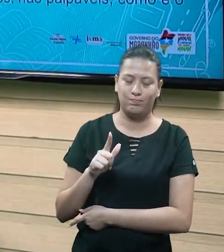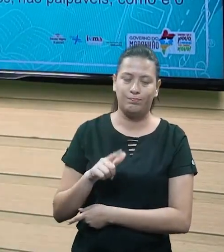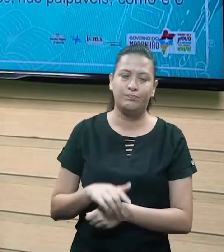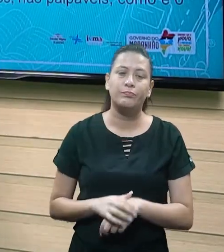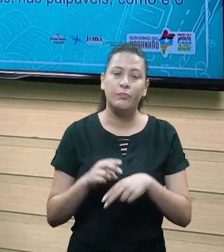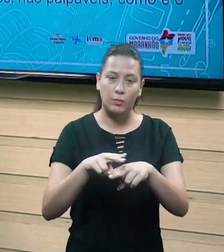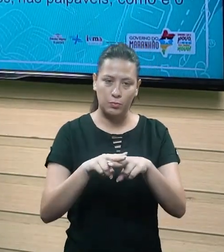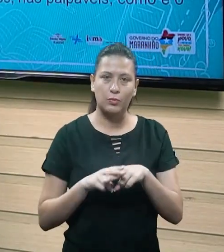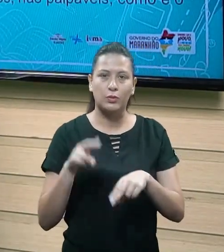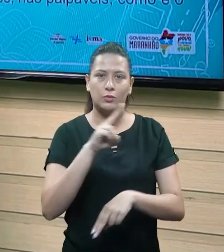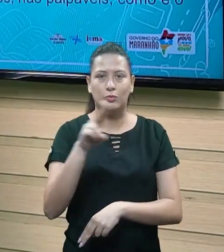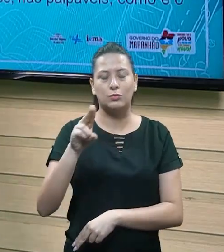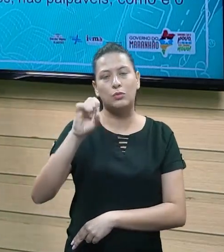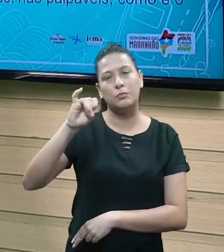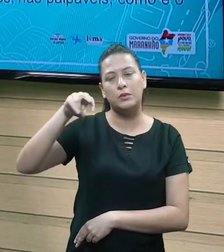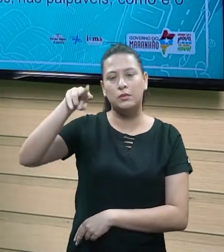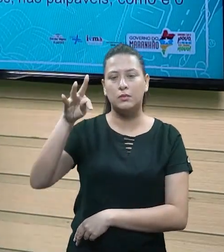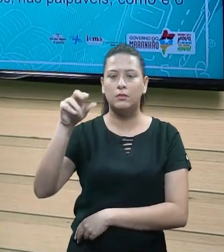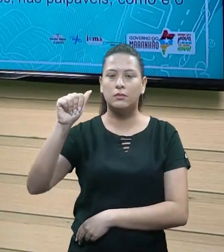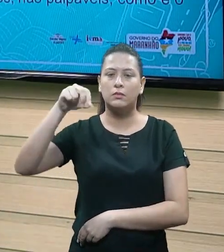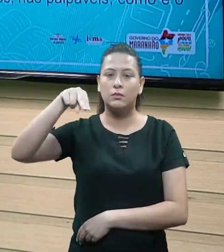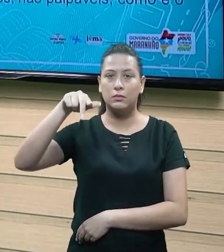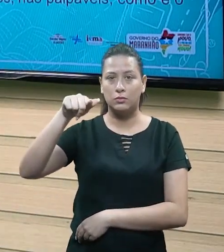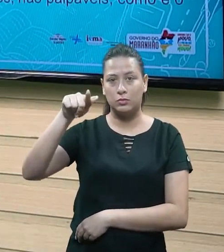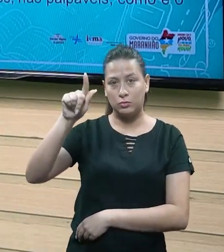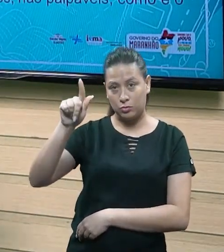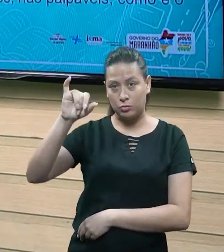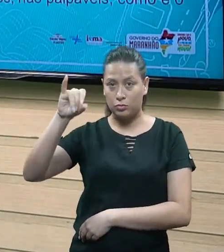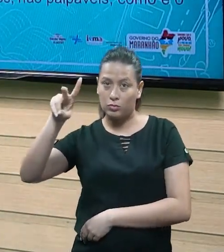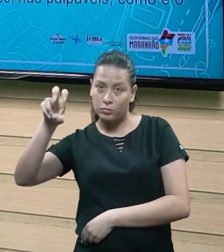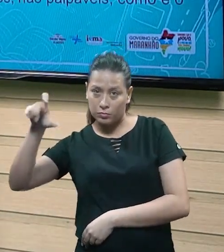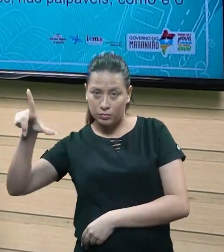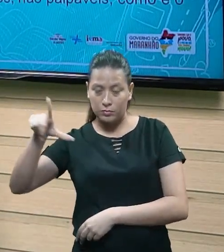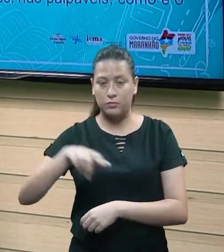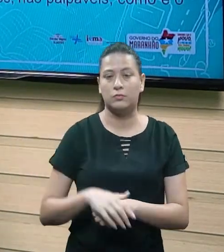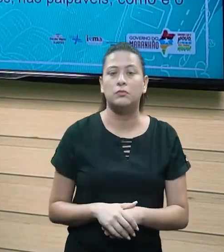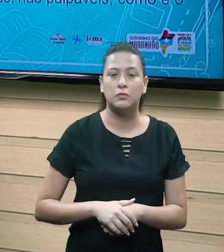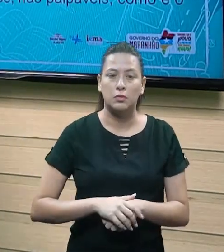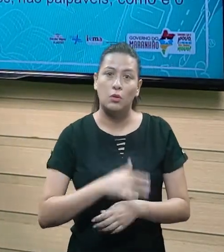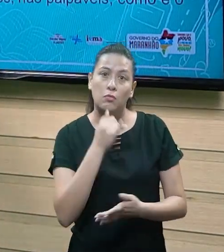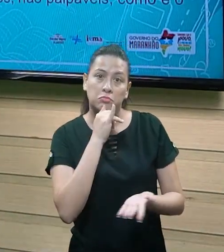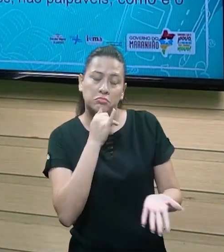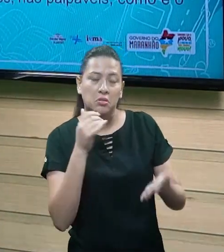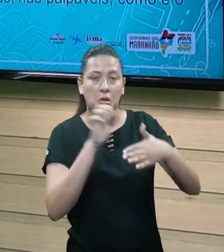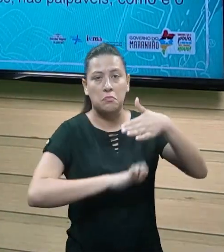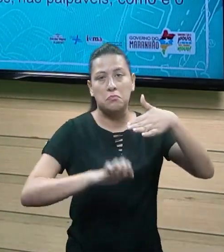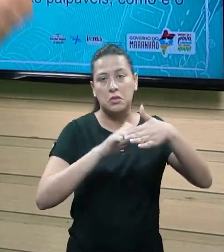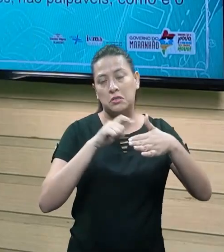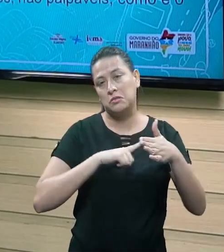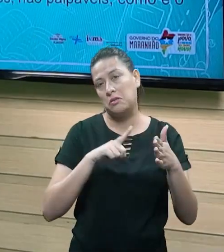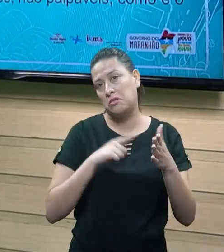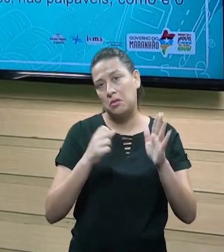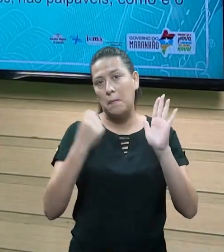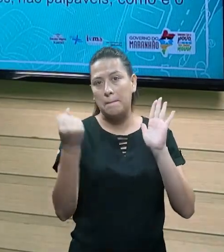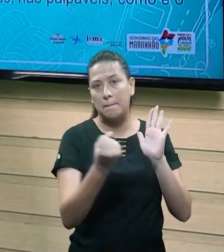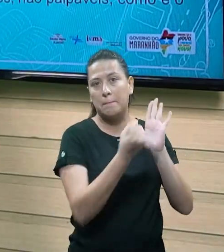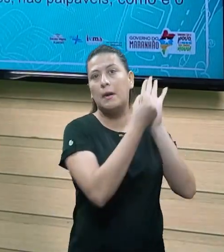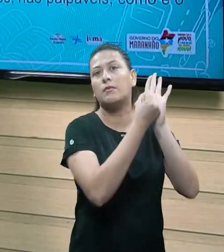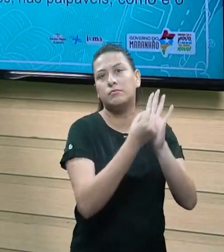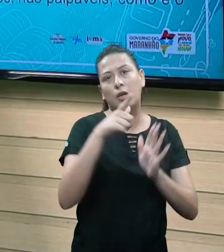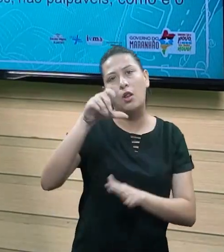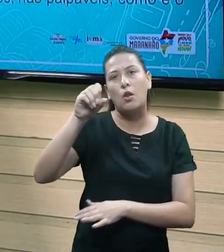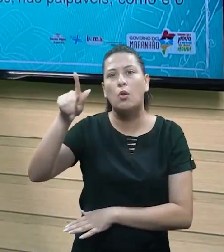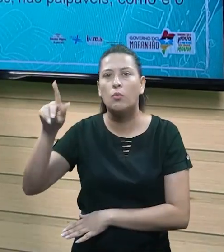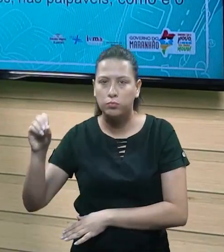palpável. Então, a chama de intangível, tá bom? Então, como ele também fala o nome, o caso de marcas, grandes empresas aí que tem o nome, tem a marca dela, tem a logo.